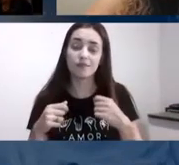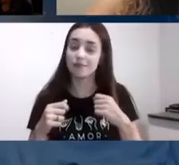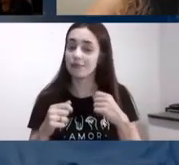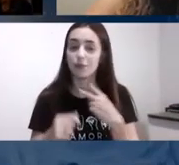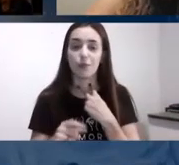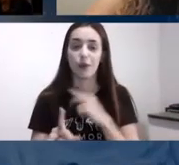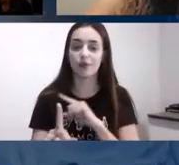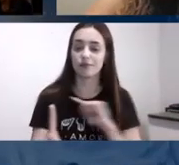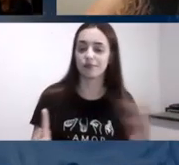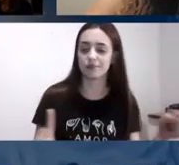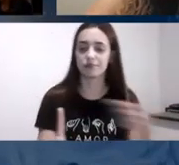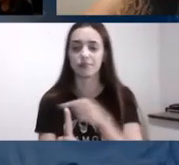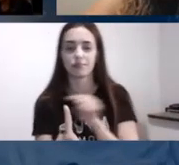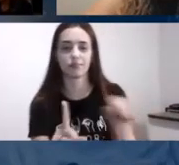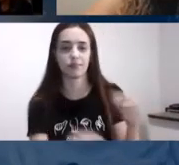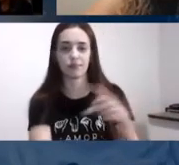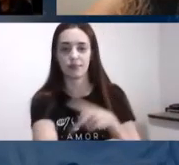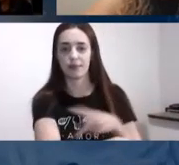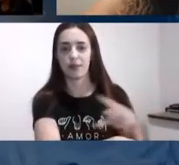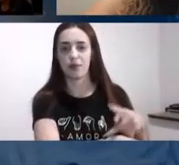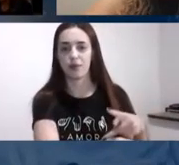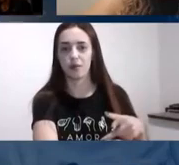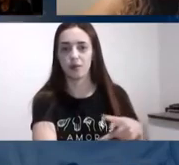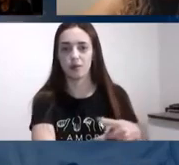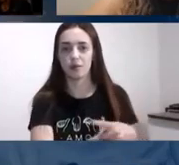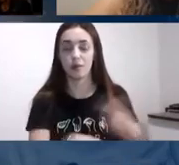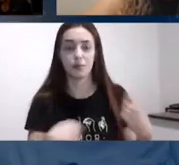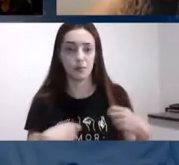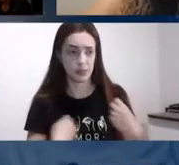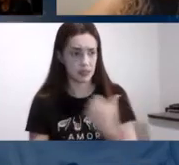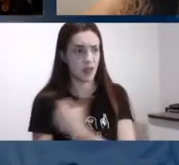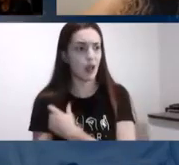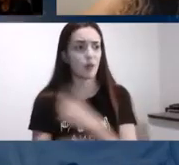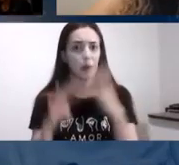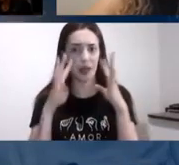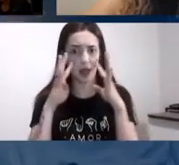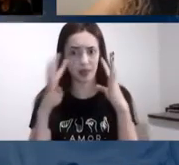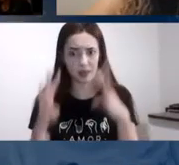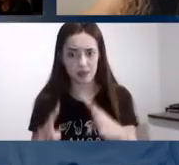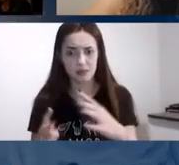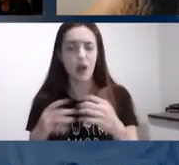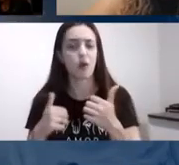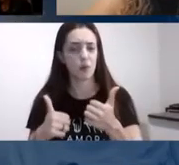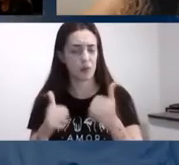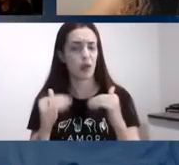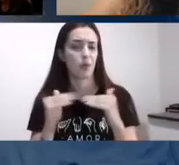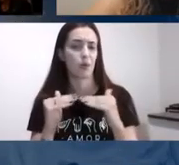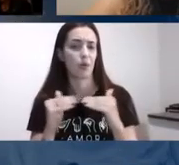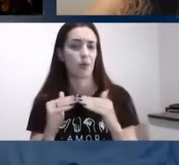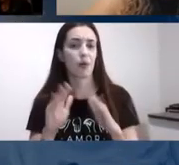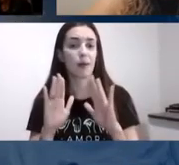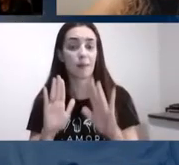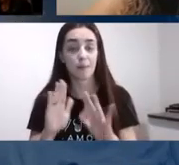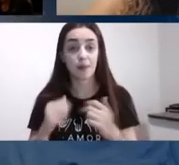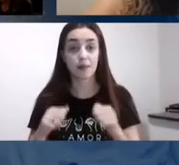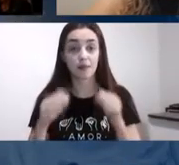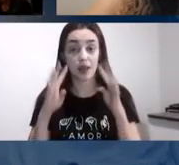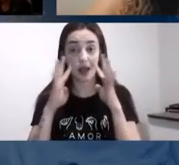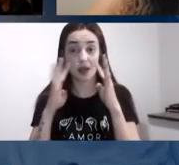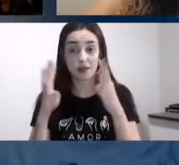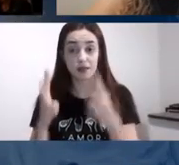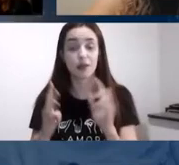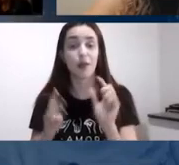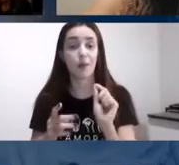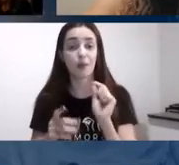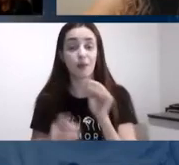muita gente que pega ah mas a gamificação tem a tensão do meu aluno só que é uma tensão que ela está sim voltada para o